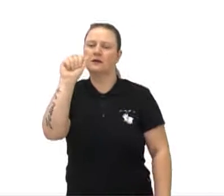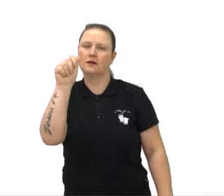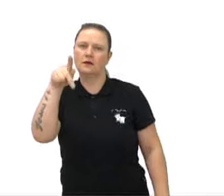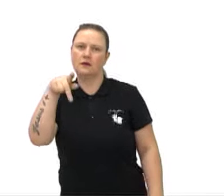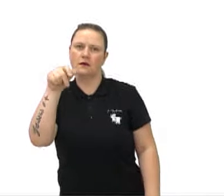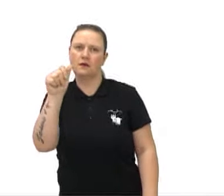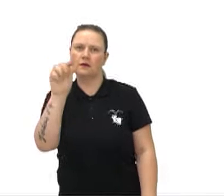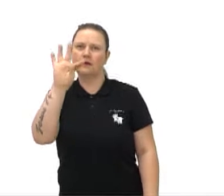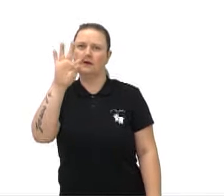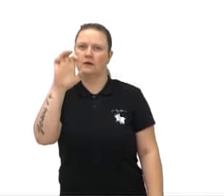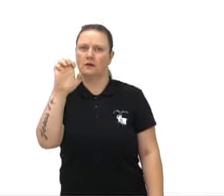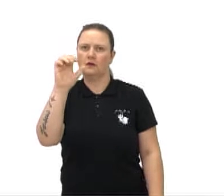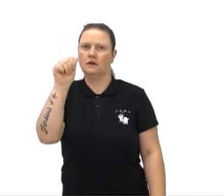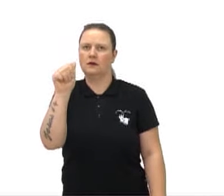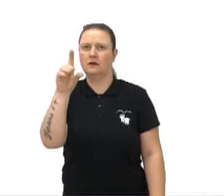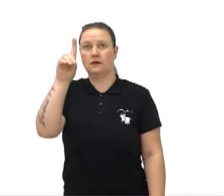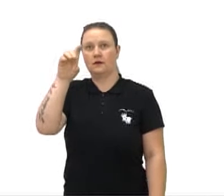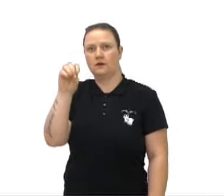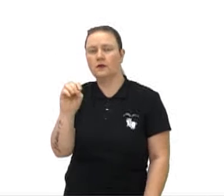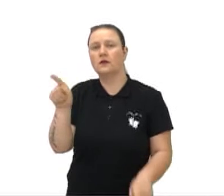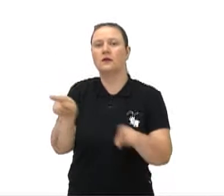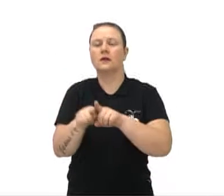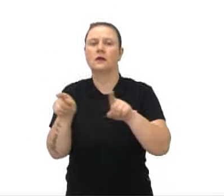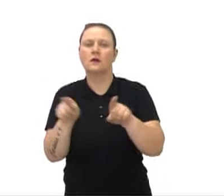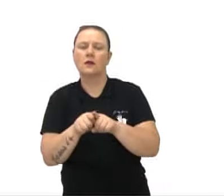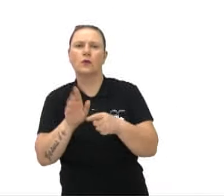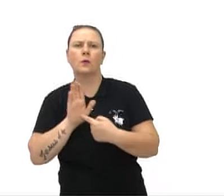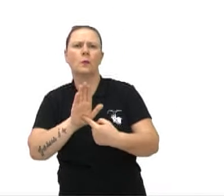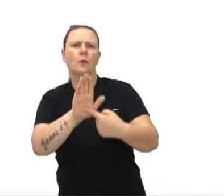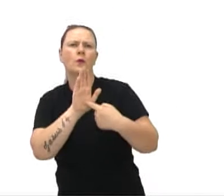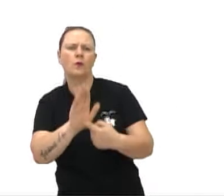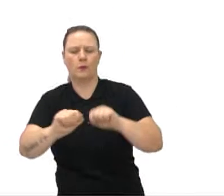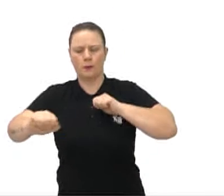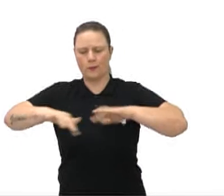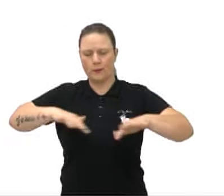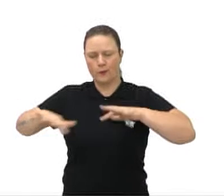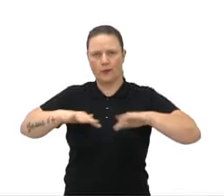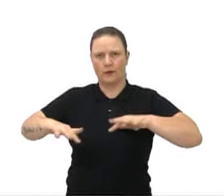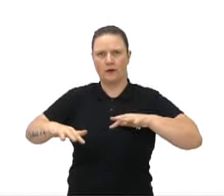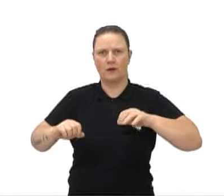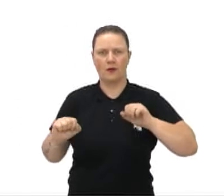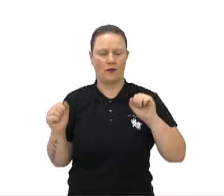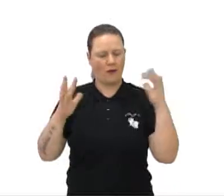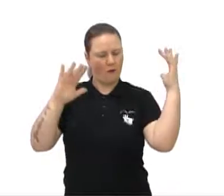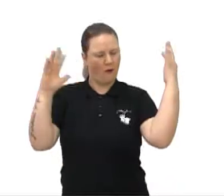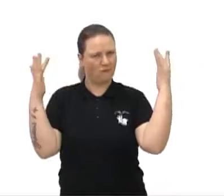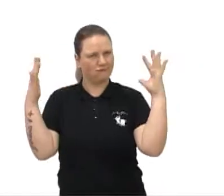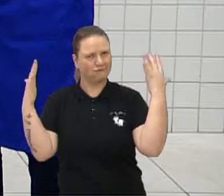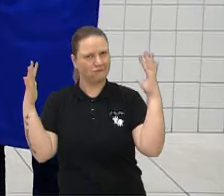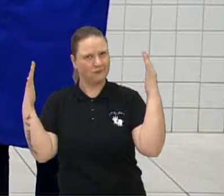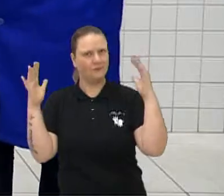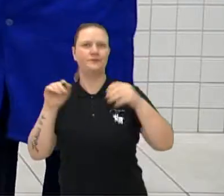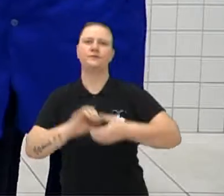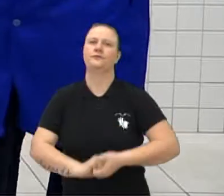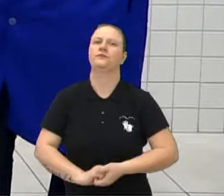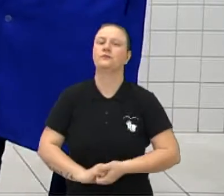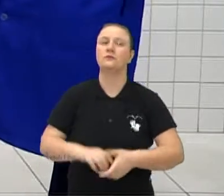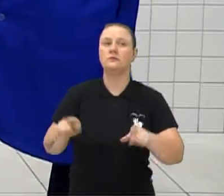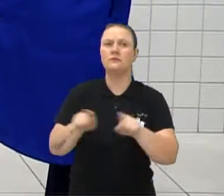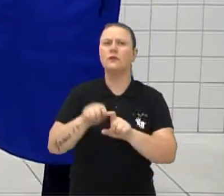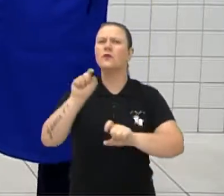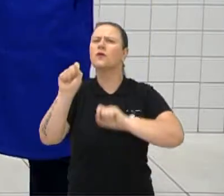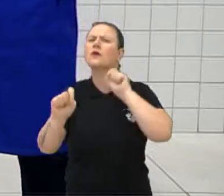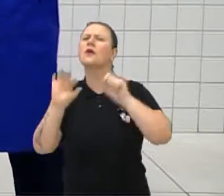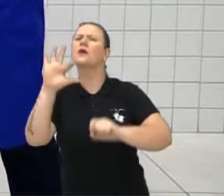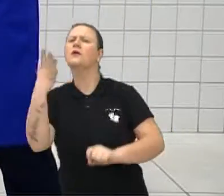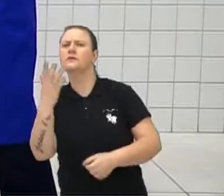E, junto com esse sapateado, eles acabaram colocando alguns movimentos de braços. Mas, você sabe o que aconteceu, Vânia,